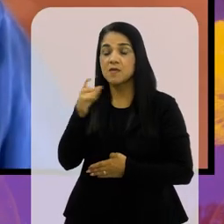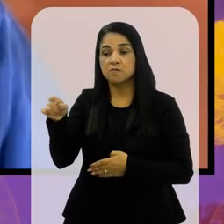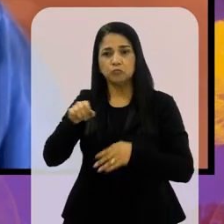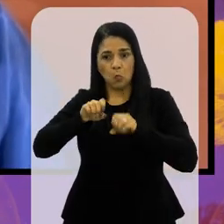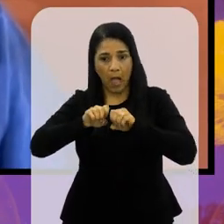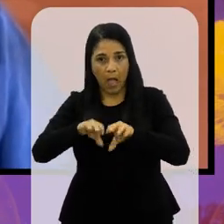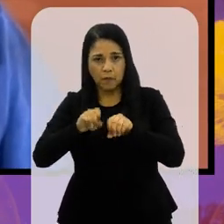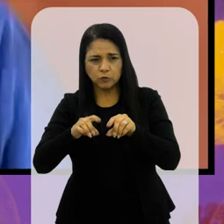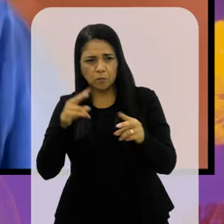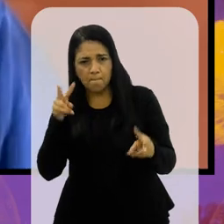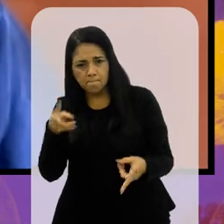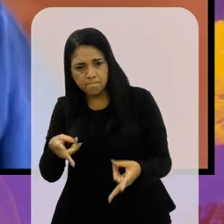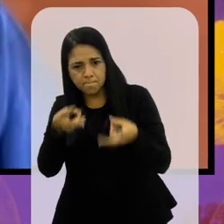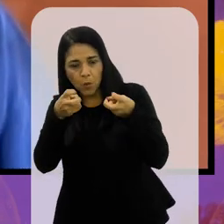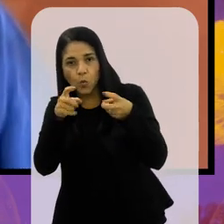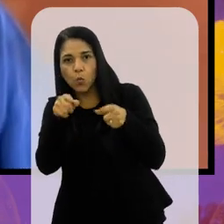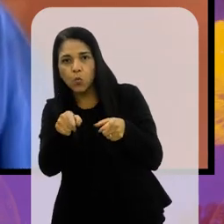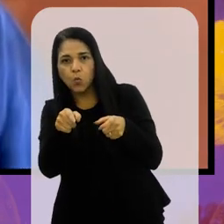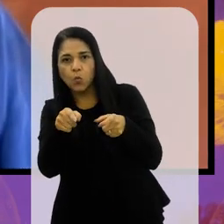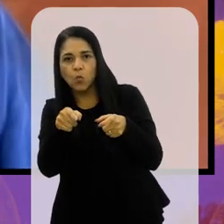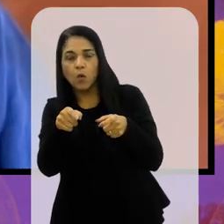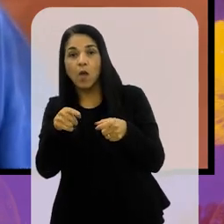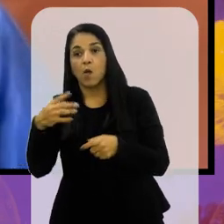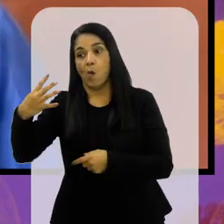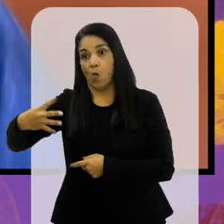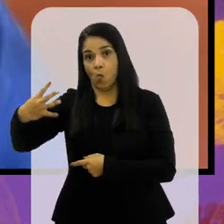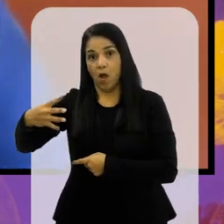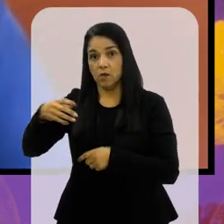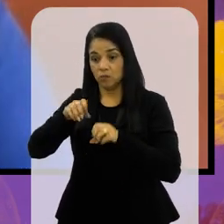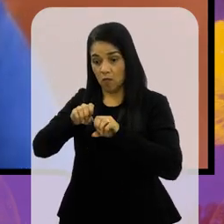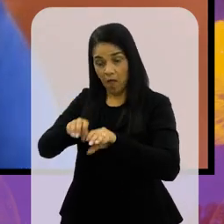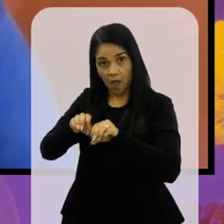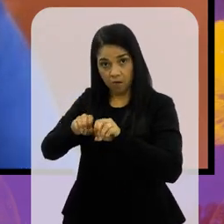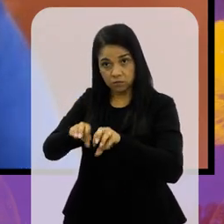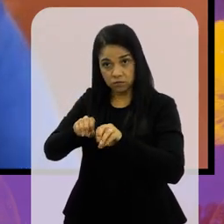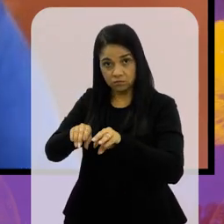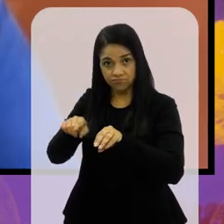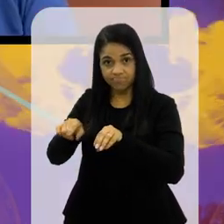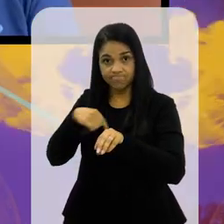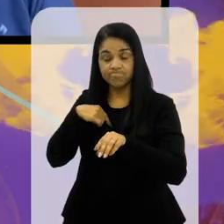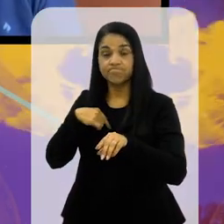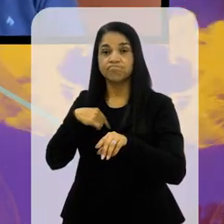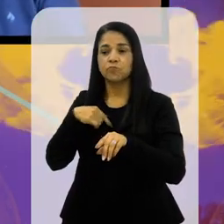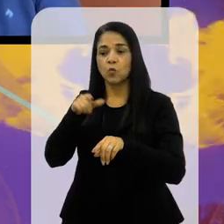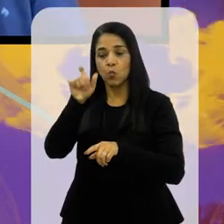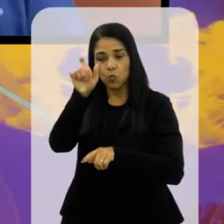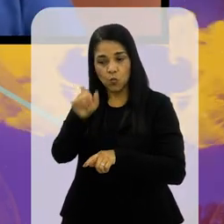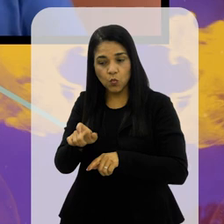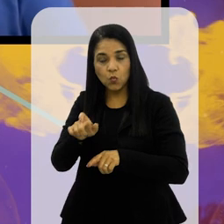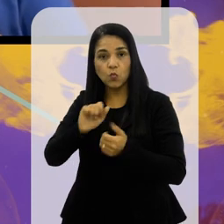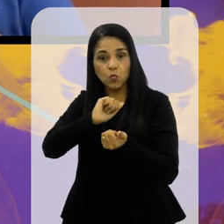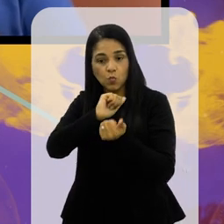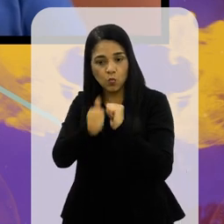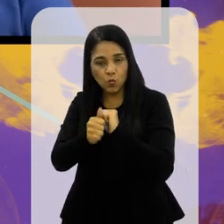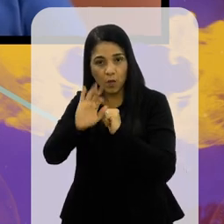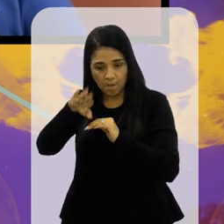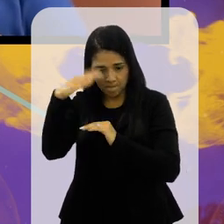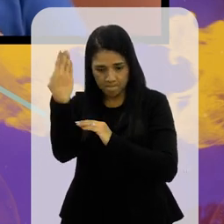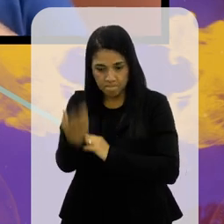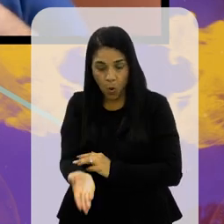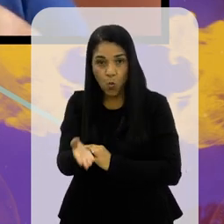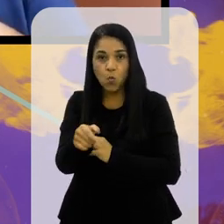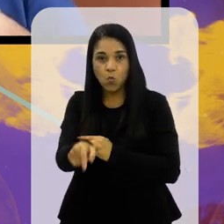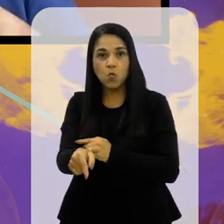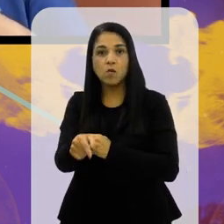vê aquele cartão, ele chama a atenção do quarto árbitro, para o jogo e aquele atleta que saiu,